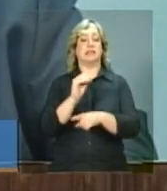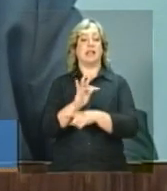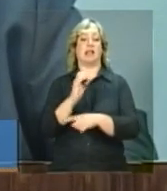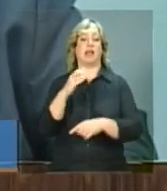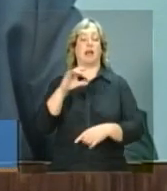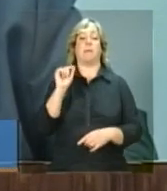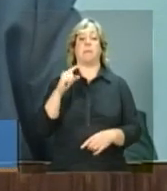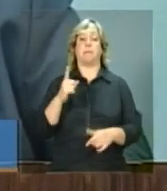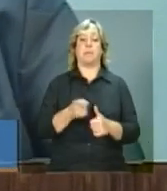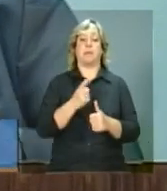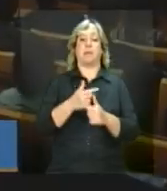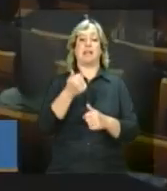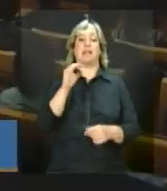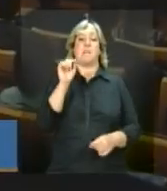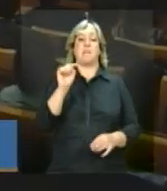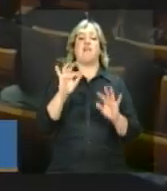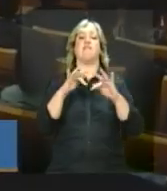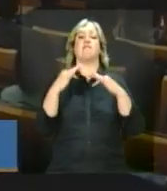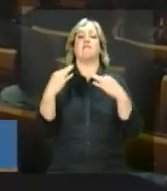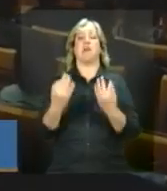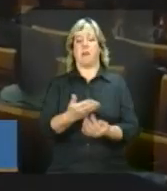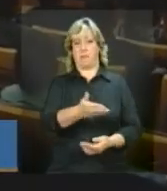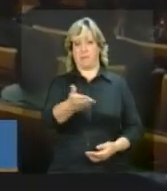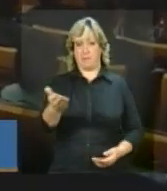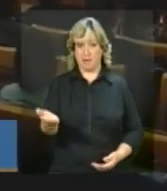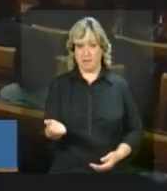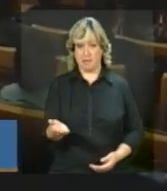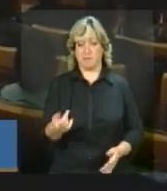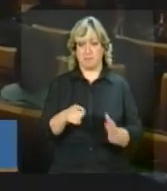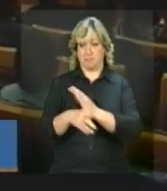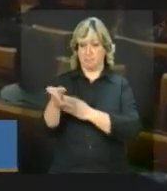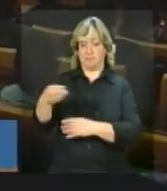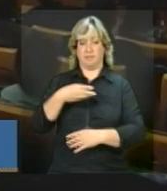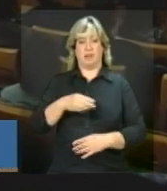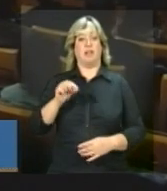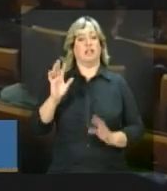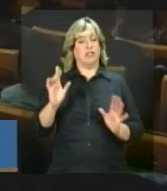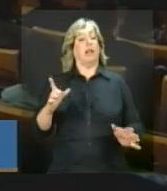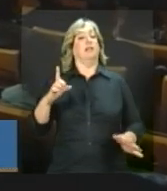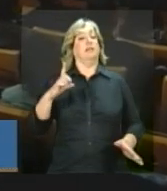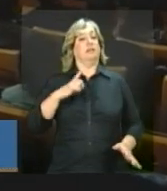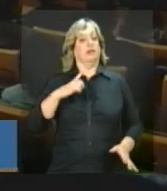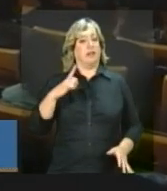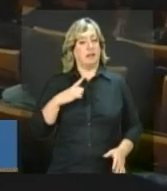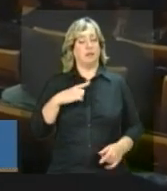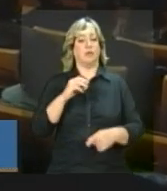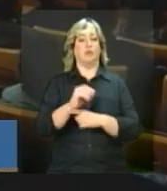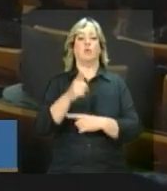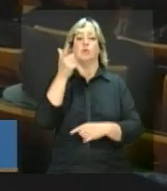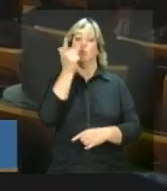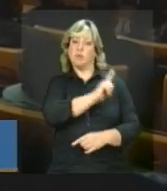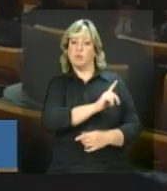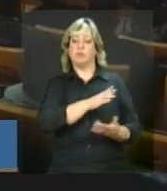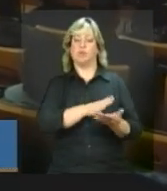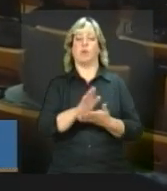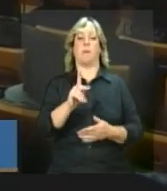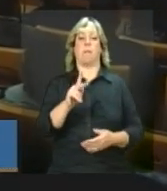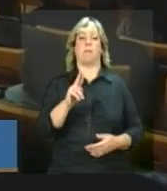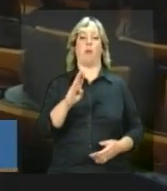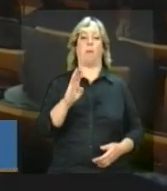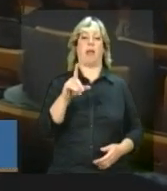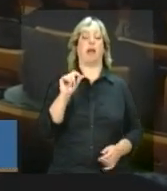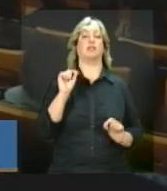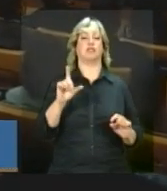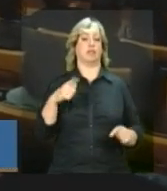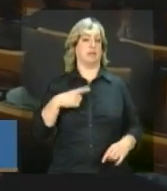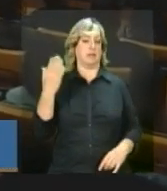famílias, ministra, já estão com as empresas garantidas de assistência técnica publicadas já na sexta-feira, ou seja, teremos já técnicos